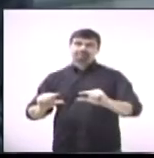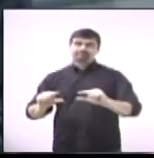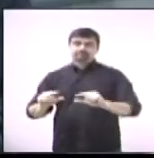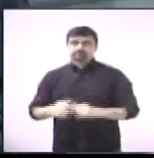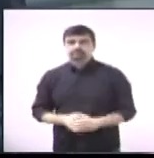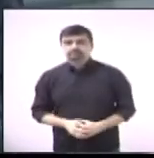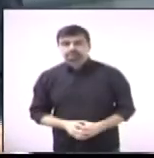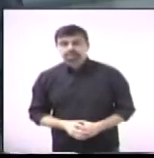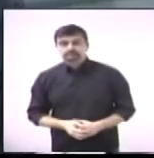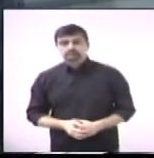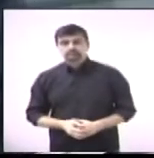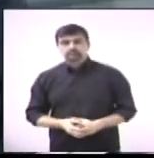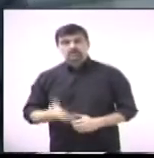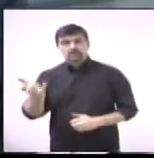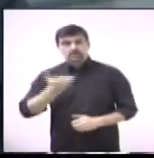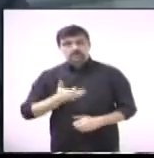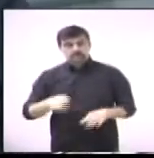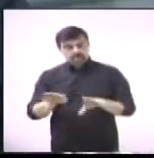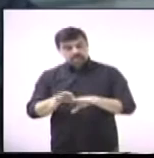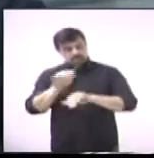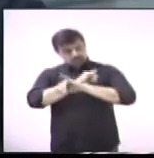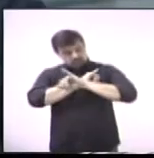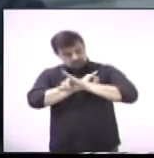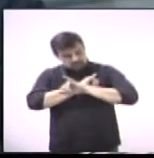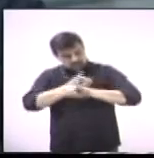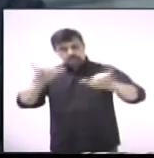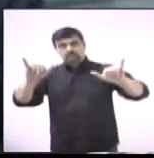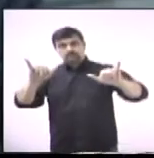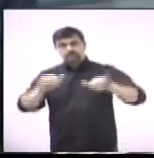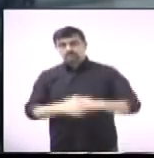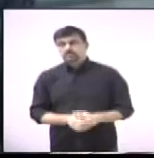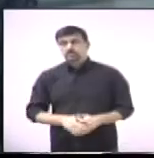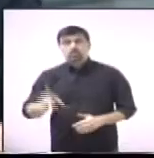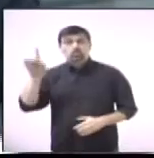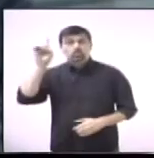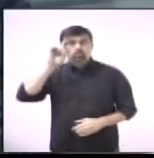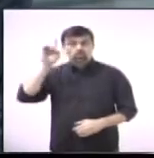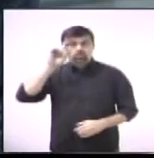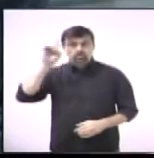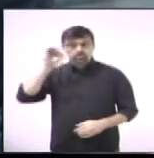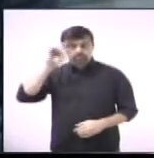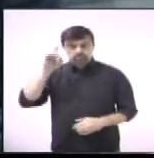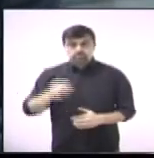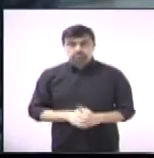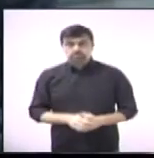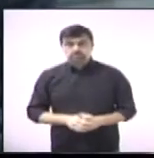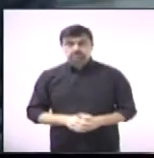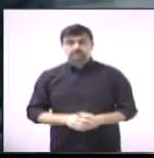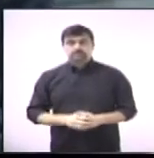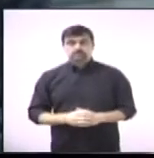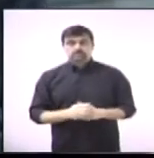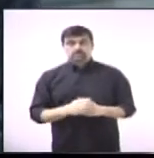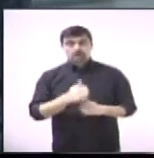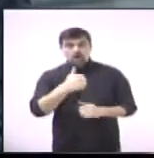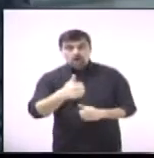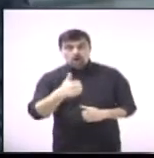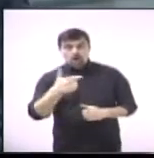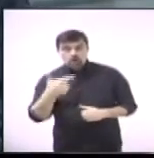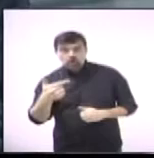Queria deixar também consignado uma data agora, dia 12 de junho.